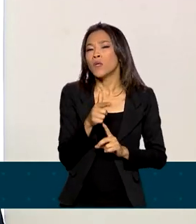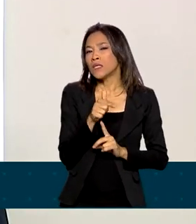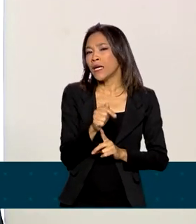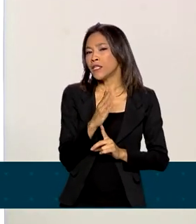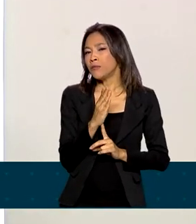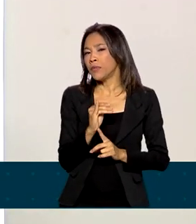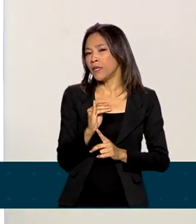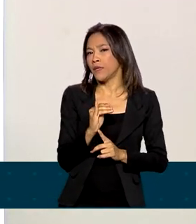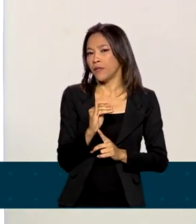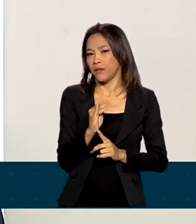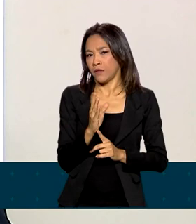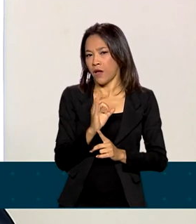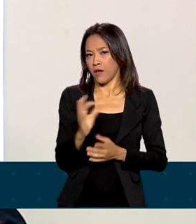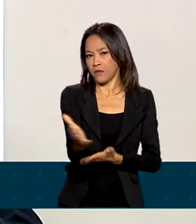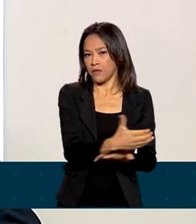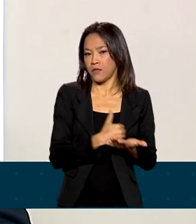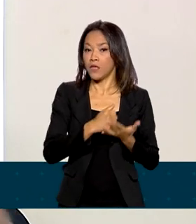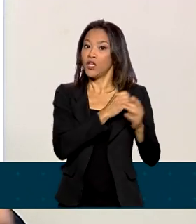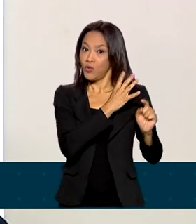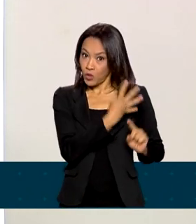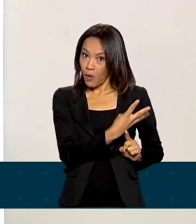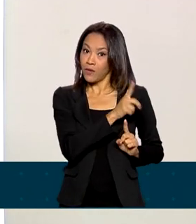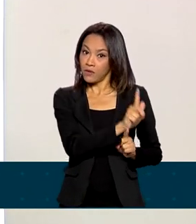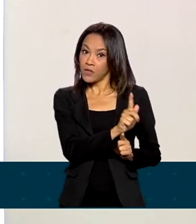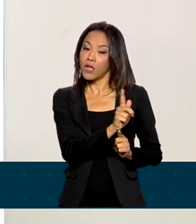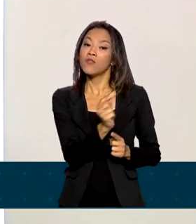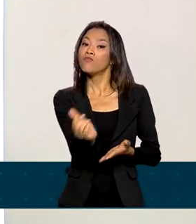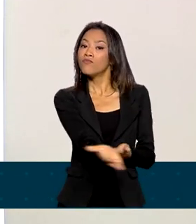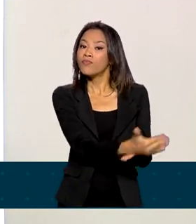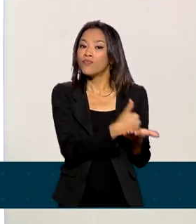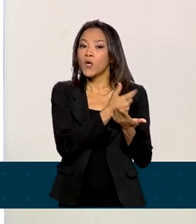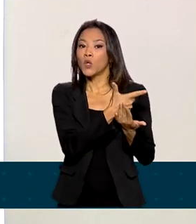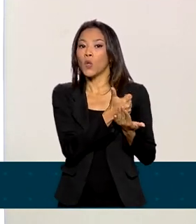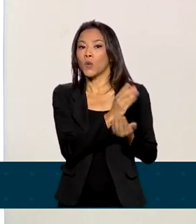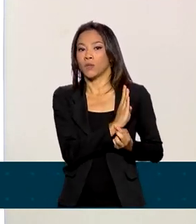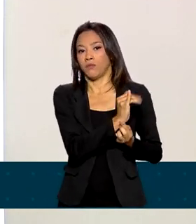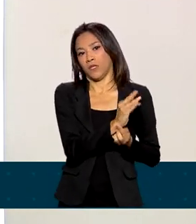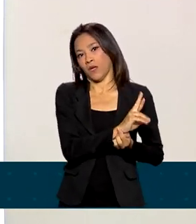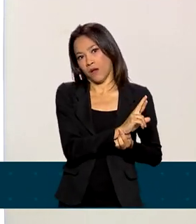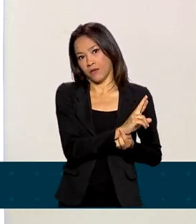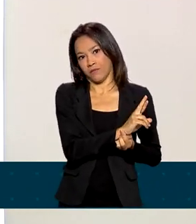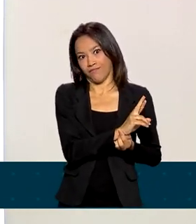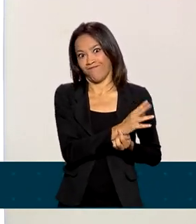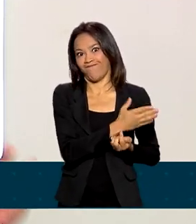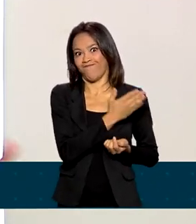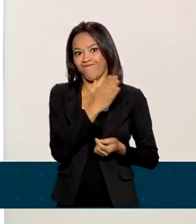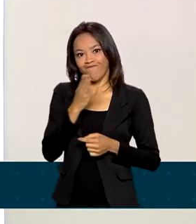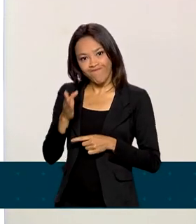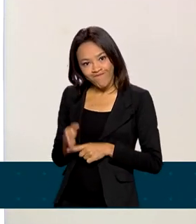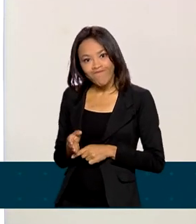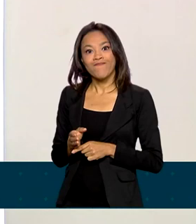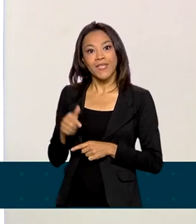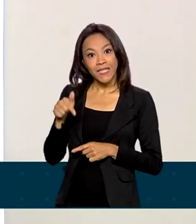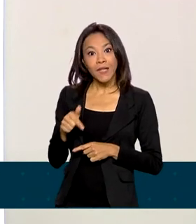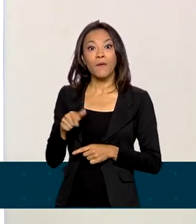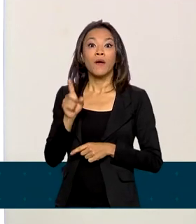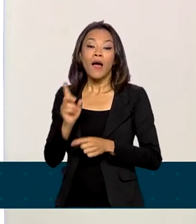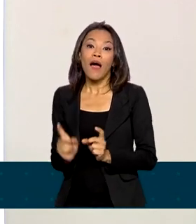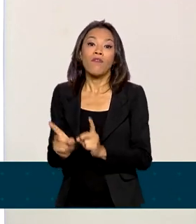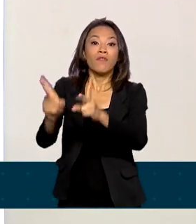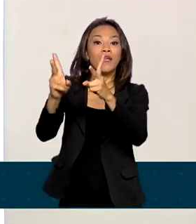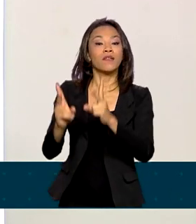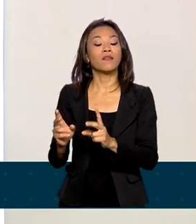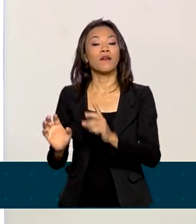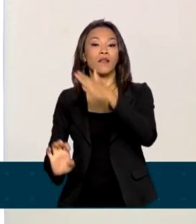e o leilão do 4G chegou a movimentar em torno de 12 bilhões de reais. A privatização da Telebrás, por